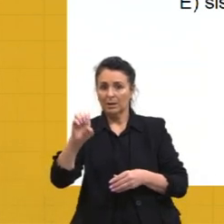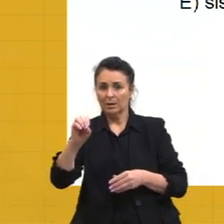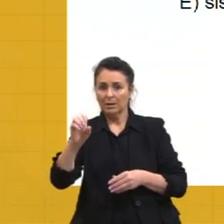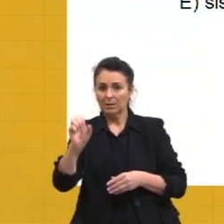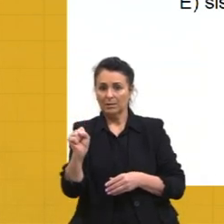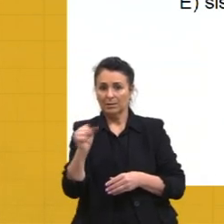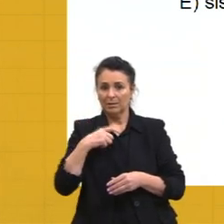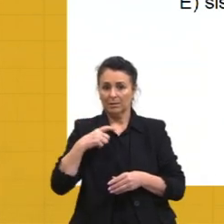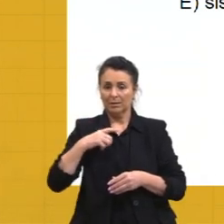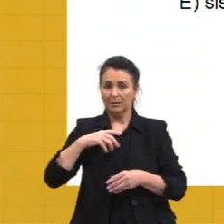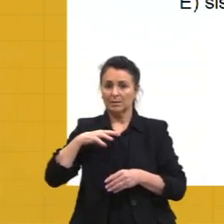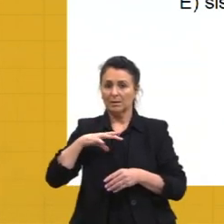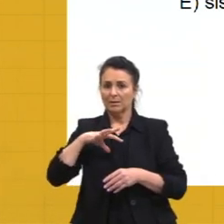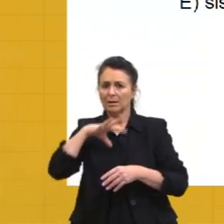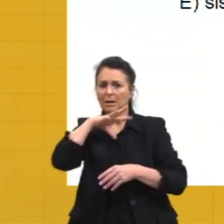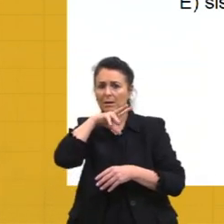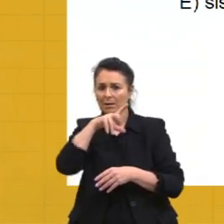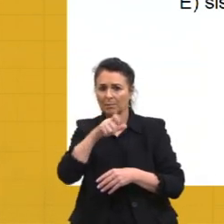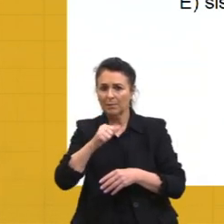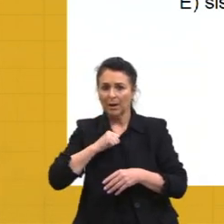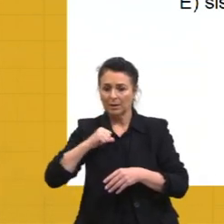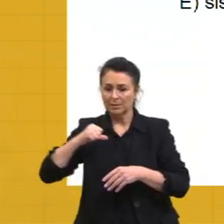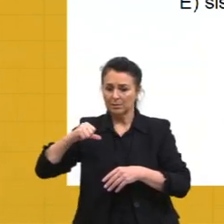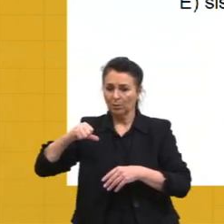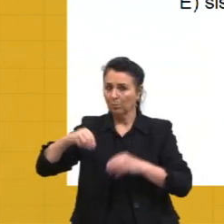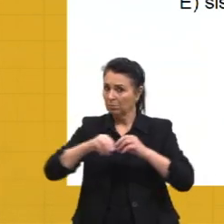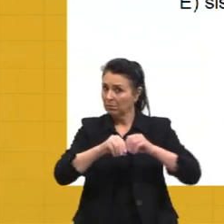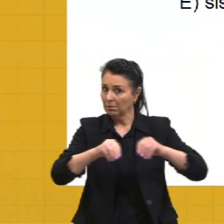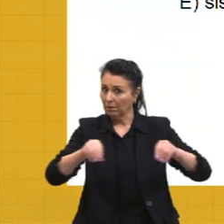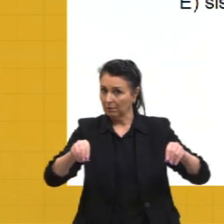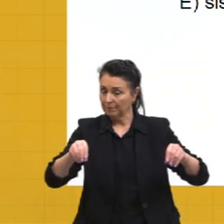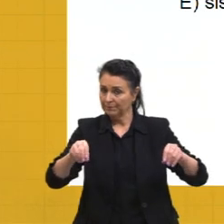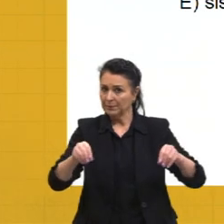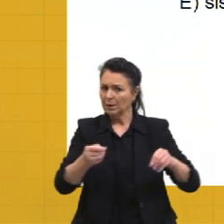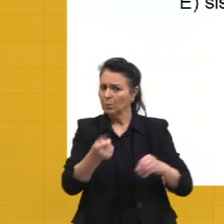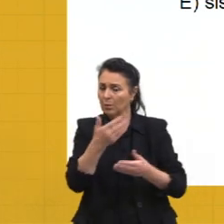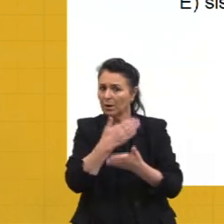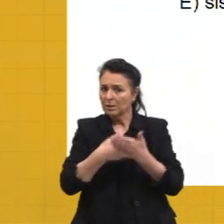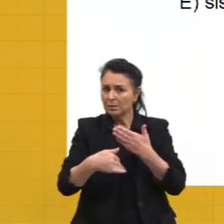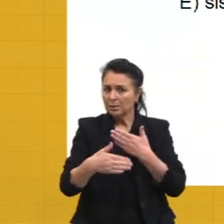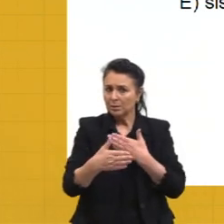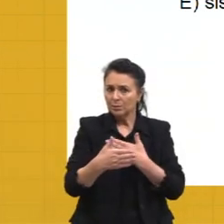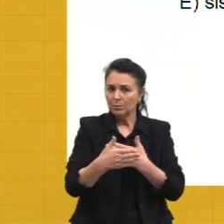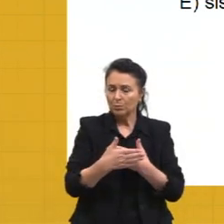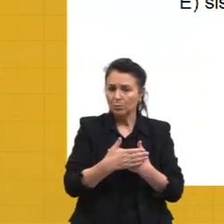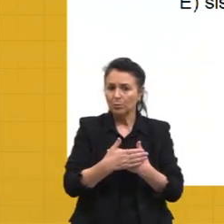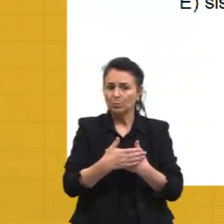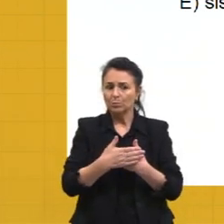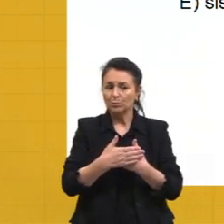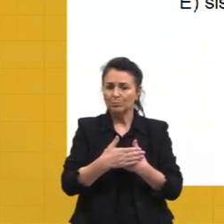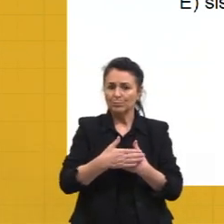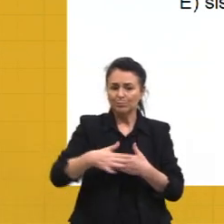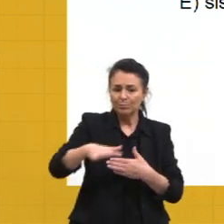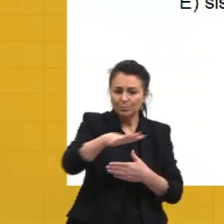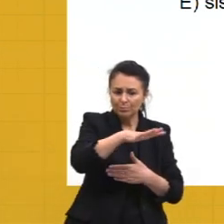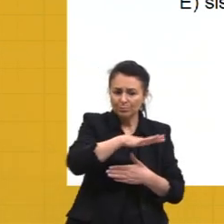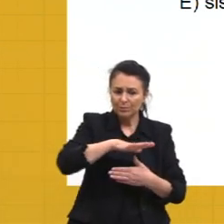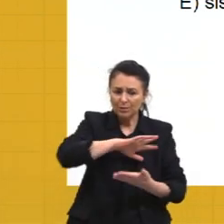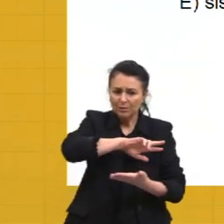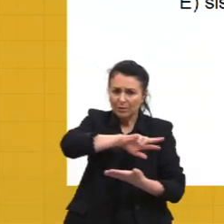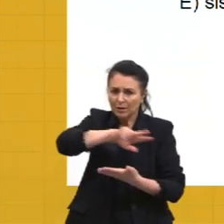animais são terrestres em sua grande maioria e ocupam os mais variados